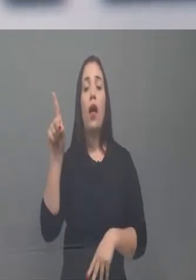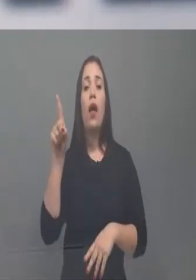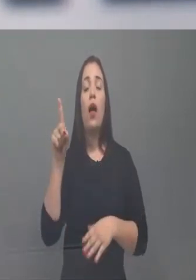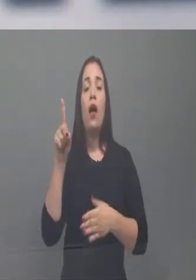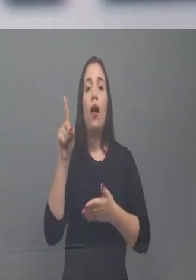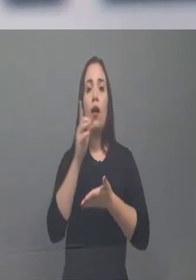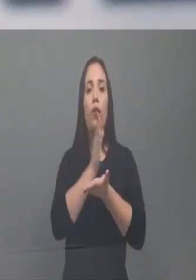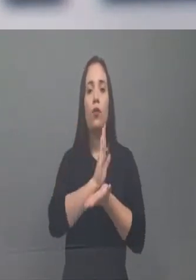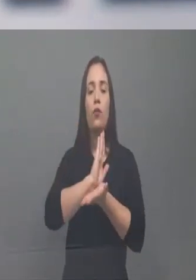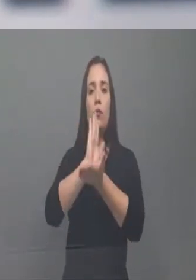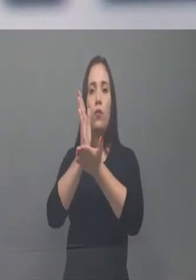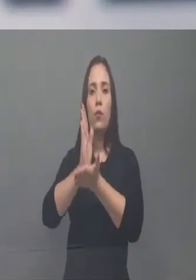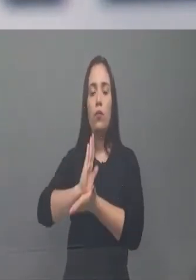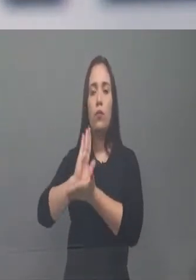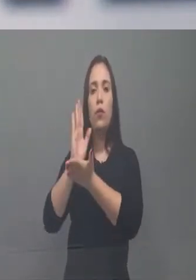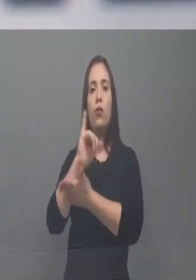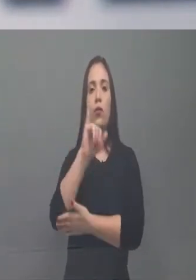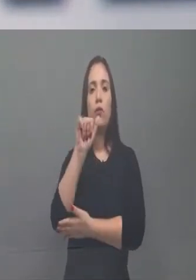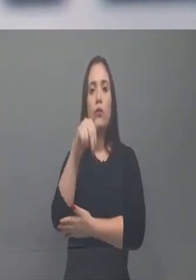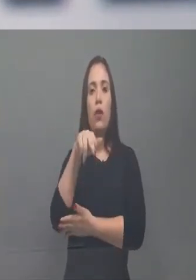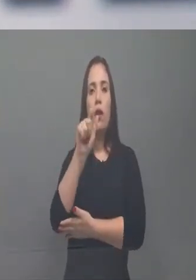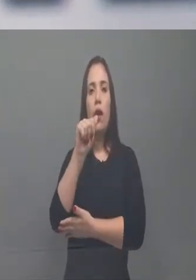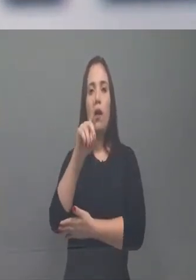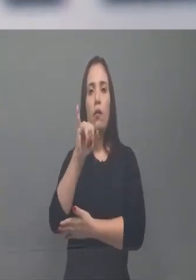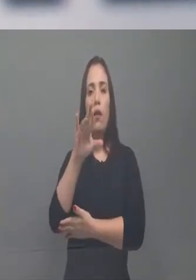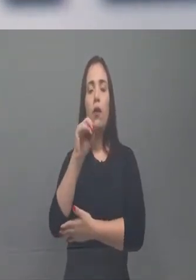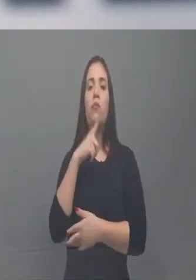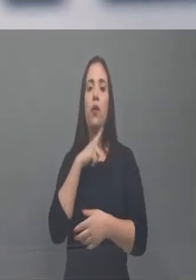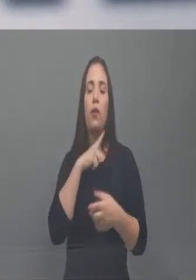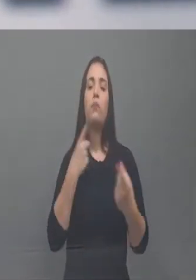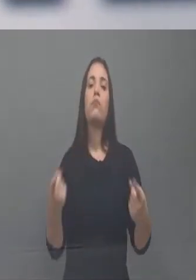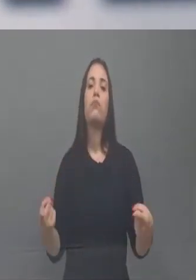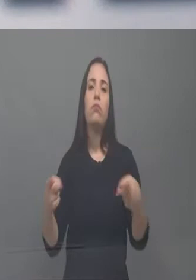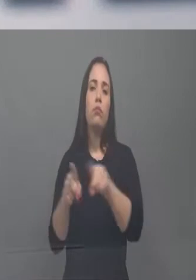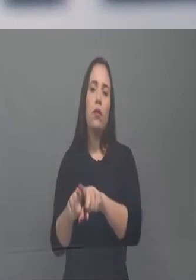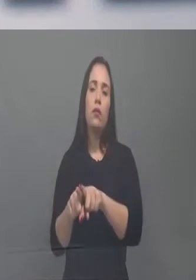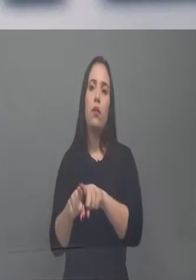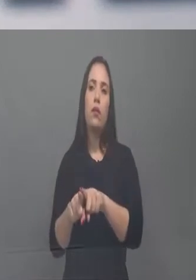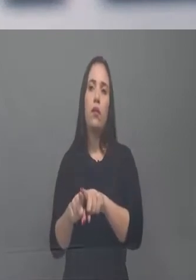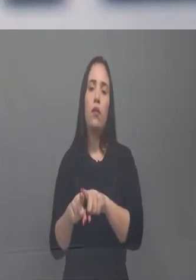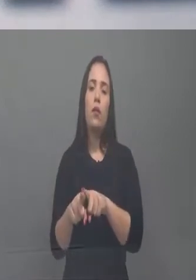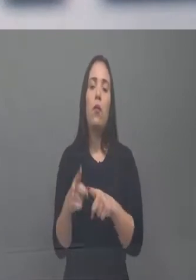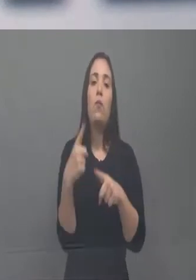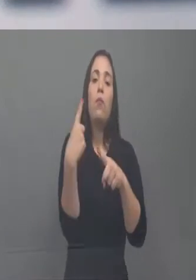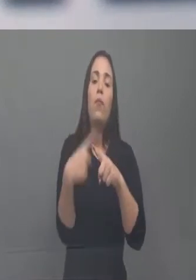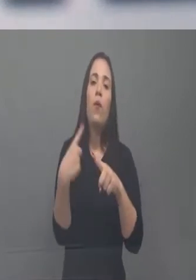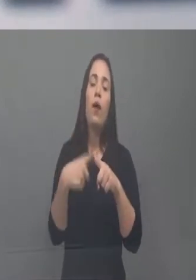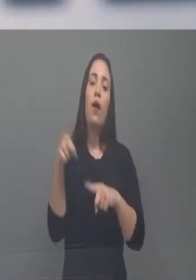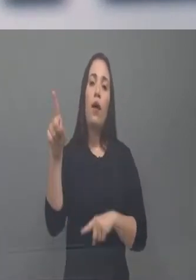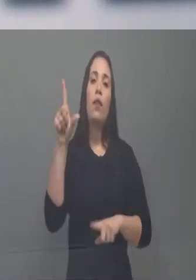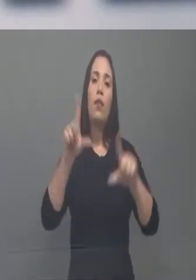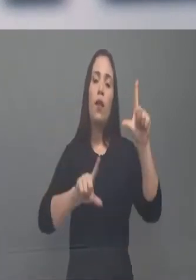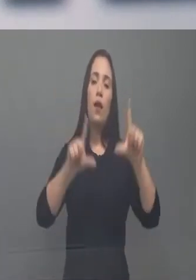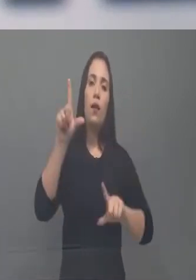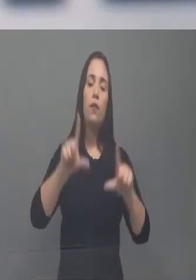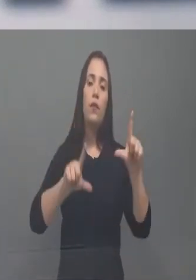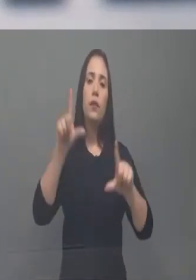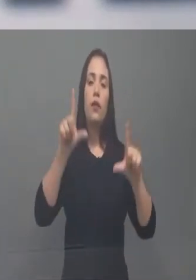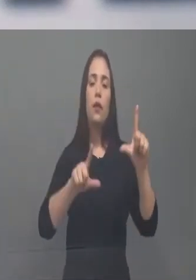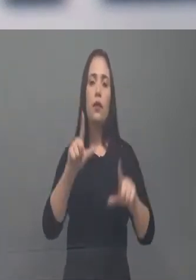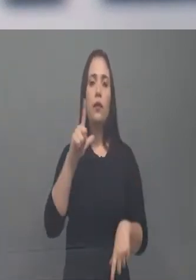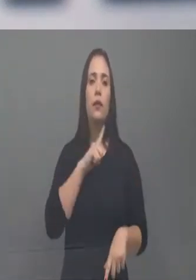de jangadeiro tem também entrado nesse processo, porque como é uma televisão que tem, assim,